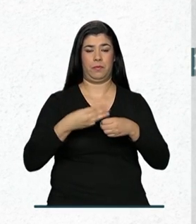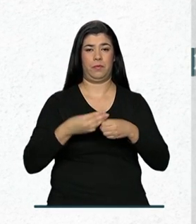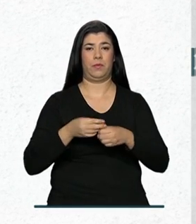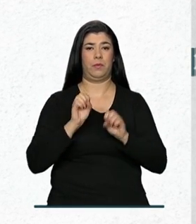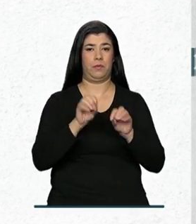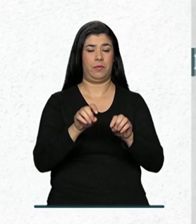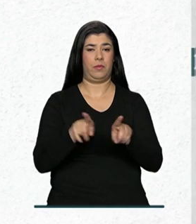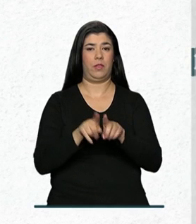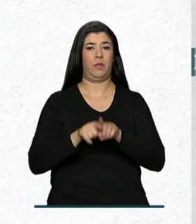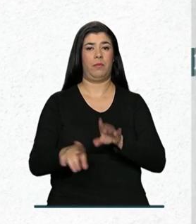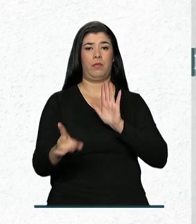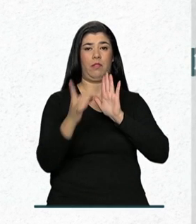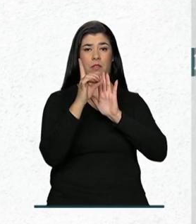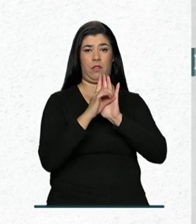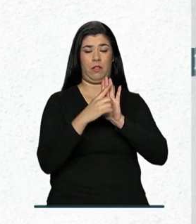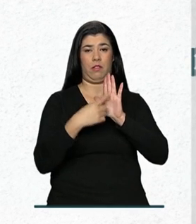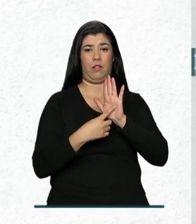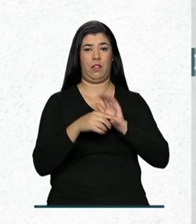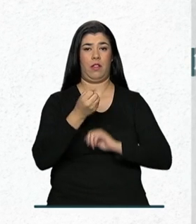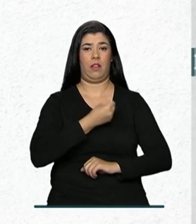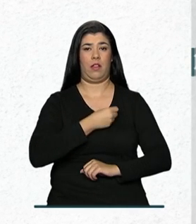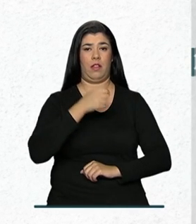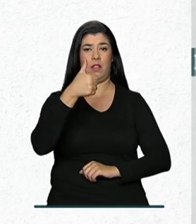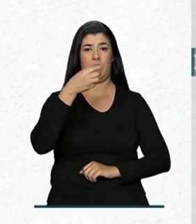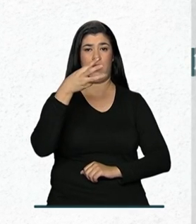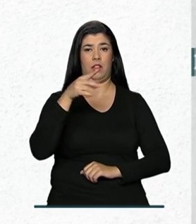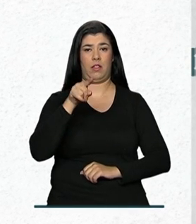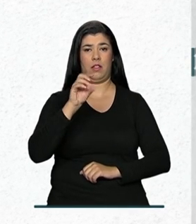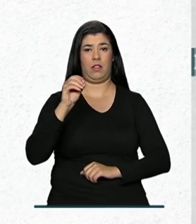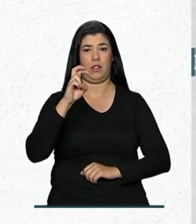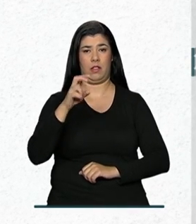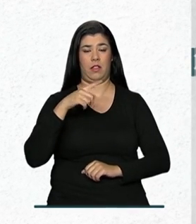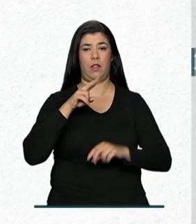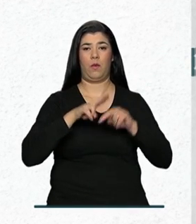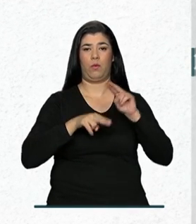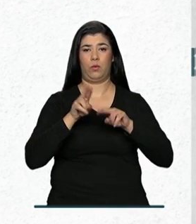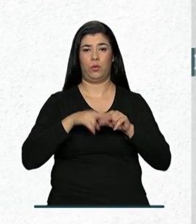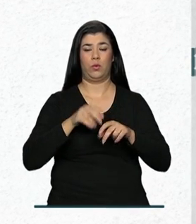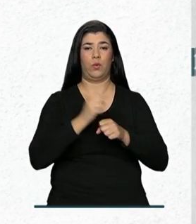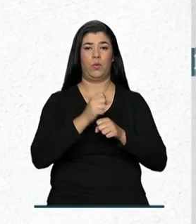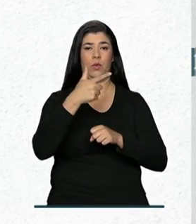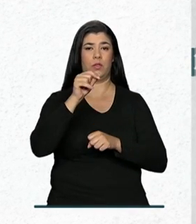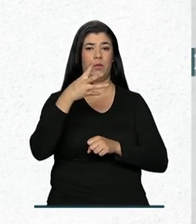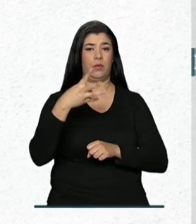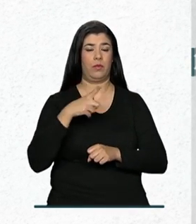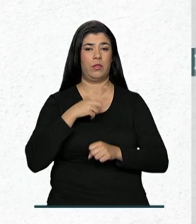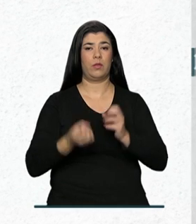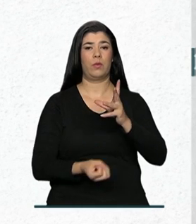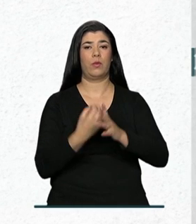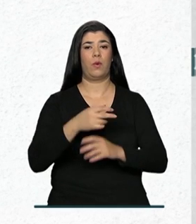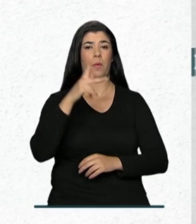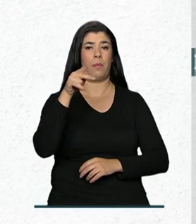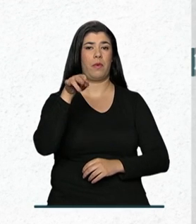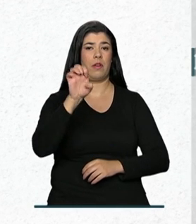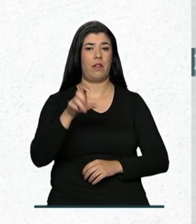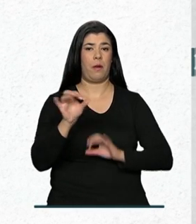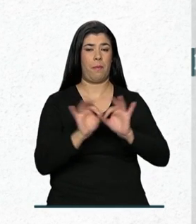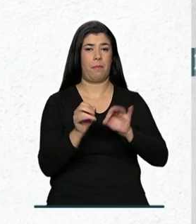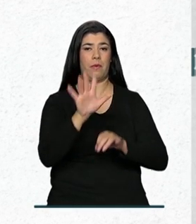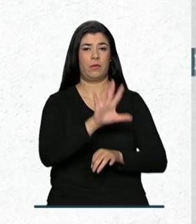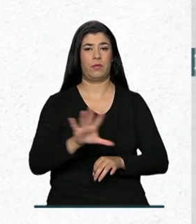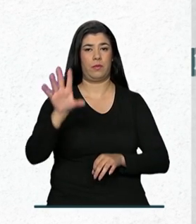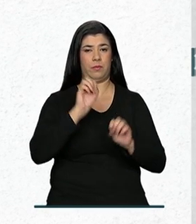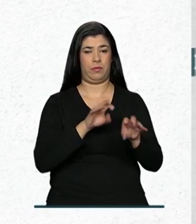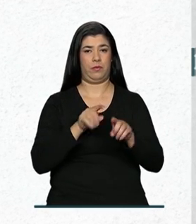determinação está na Lei nº 13005, de 25 de junho de 2014, que criou o Plano Nacional de Educação, o